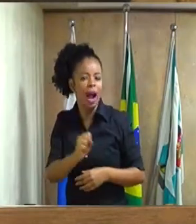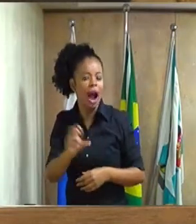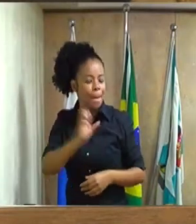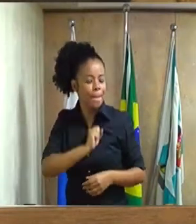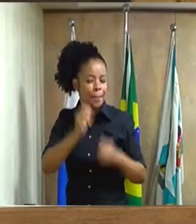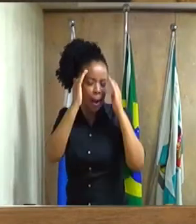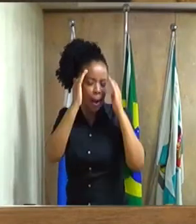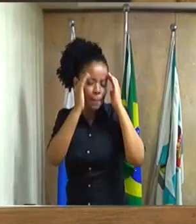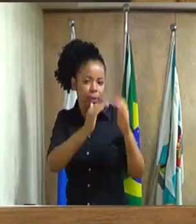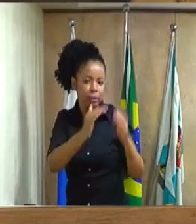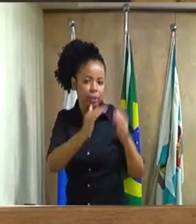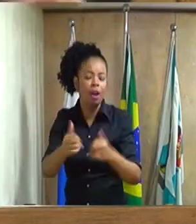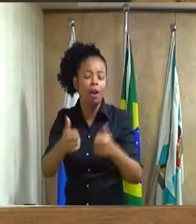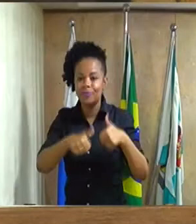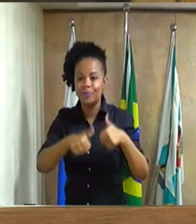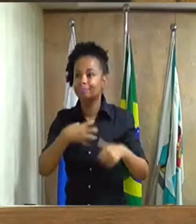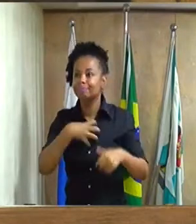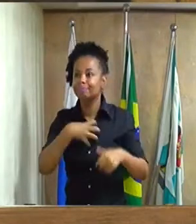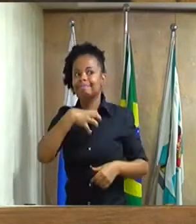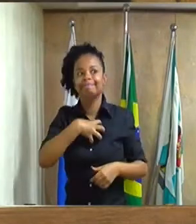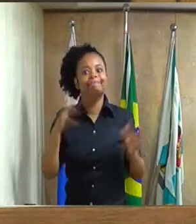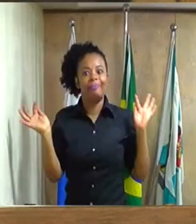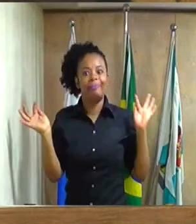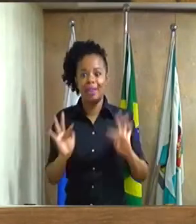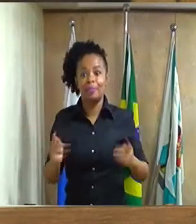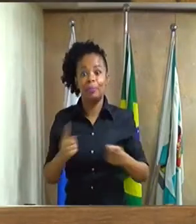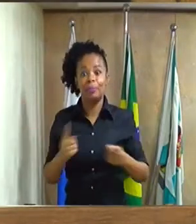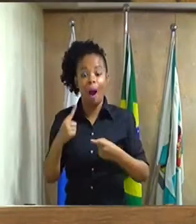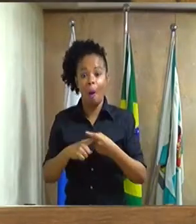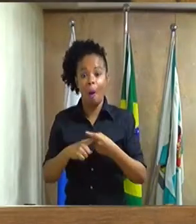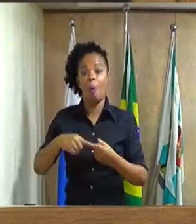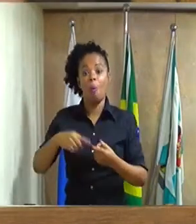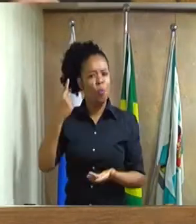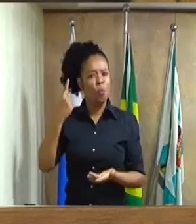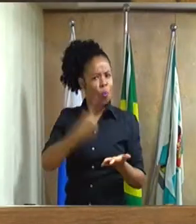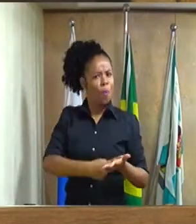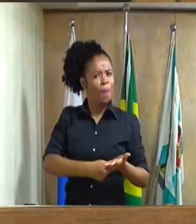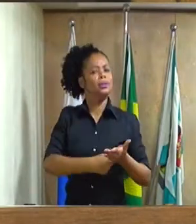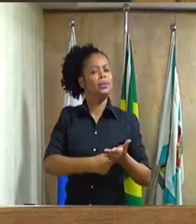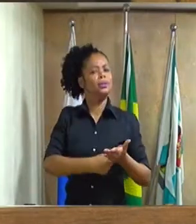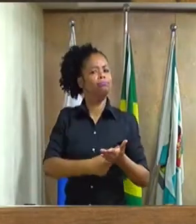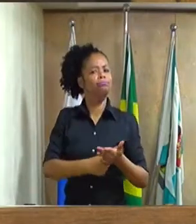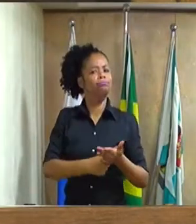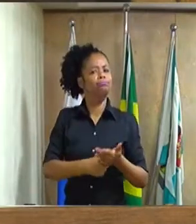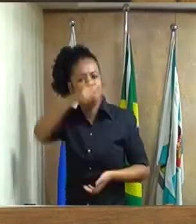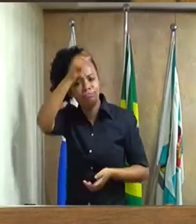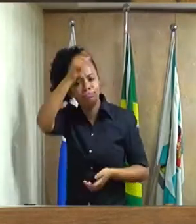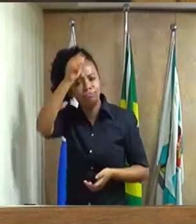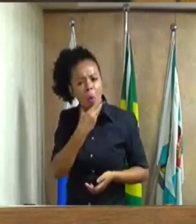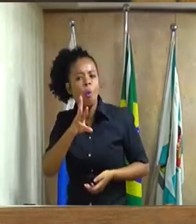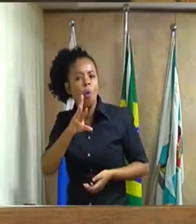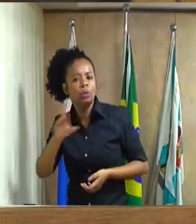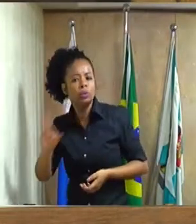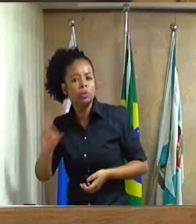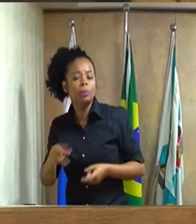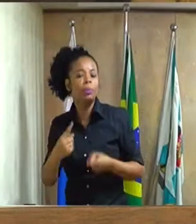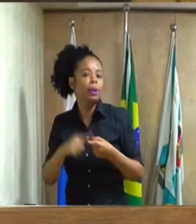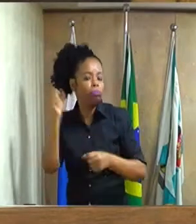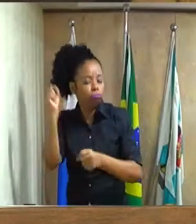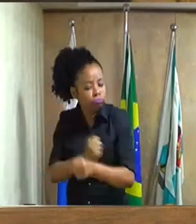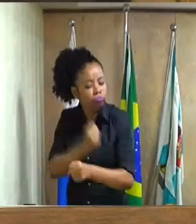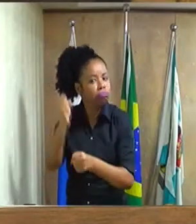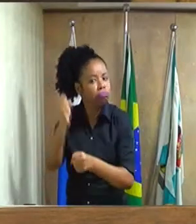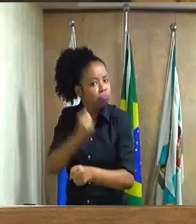Fico muito feliz, foi um compromisso do prefeito Washington Reis de reconstruir aquela maternidade,